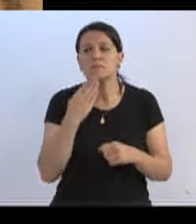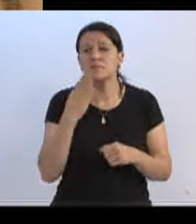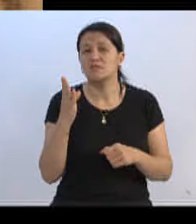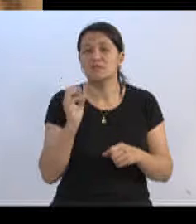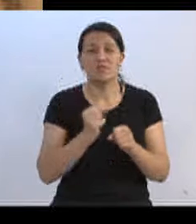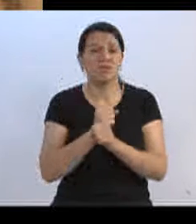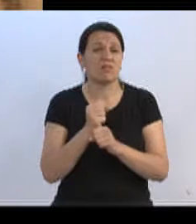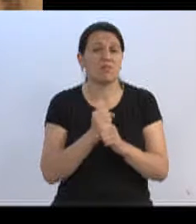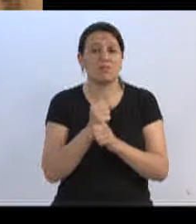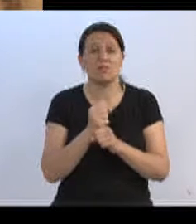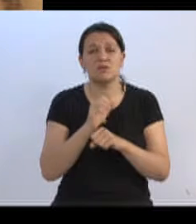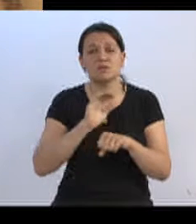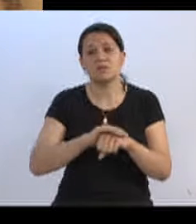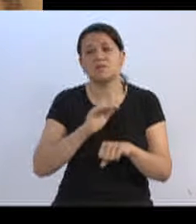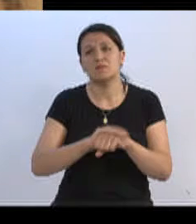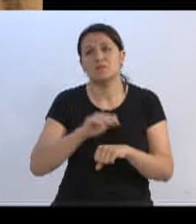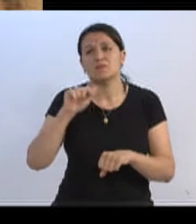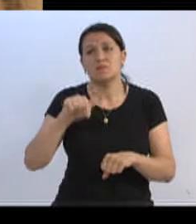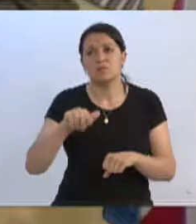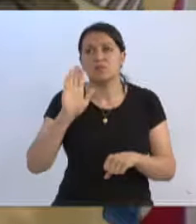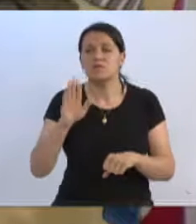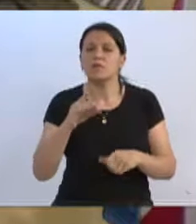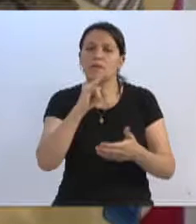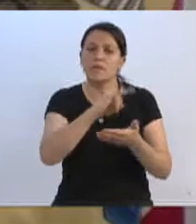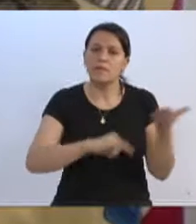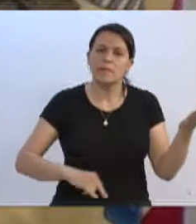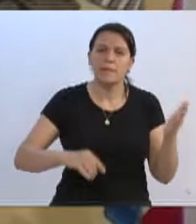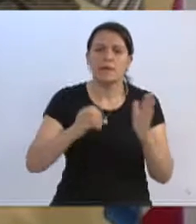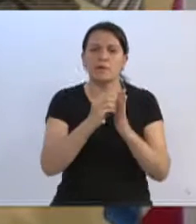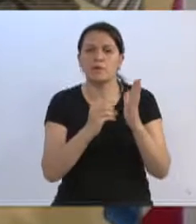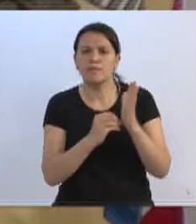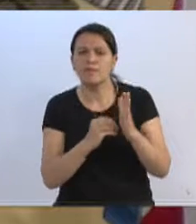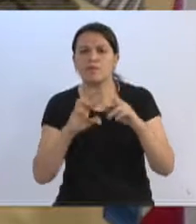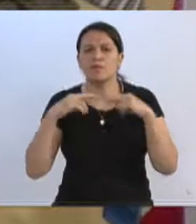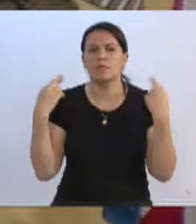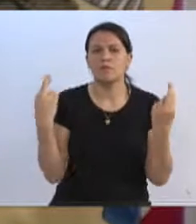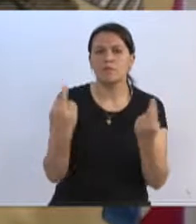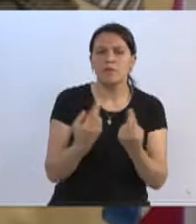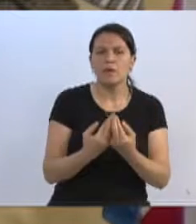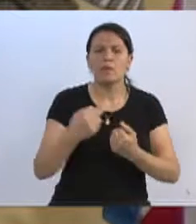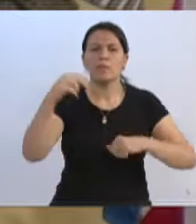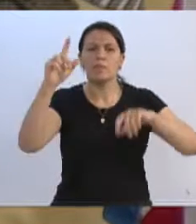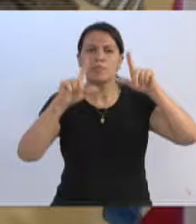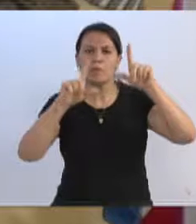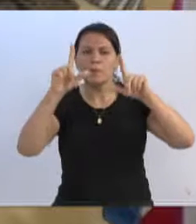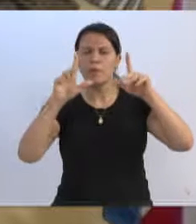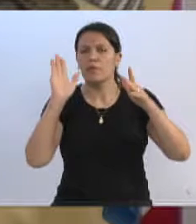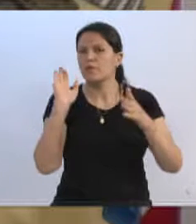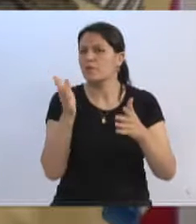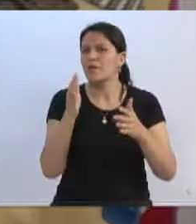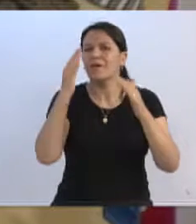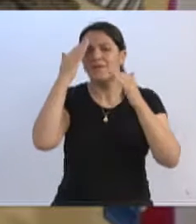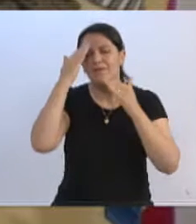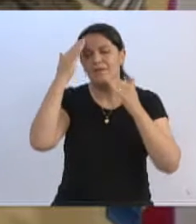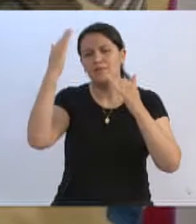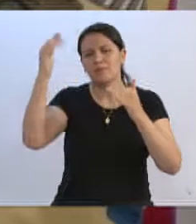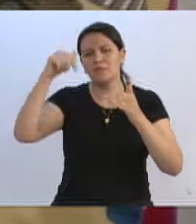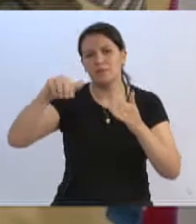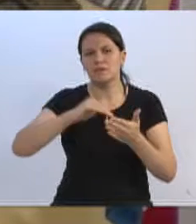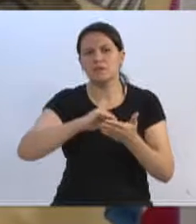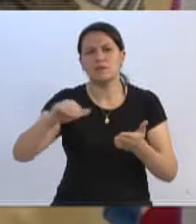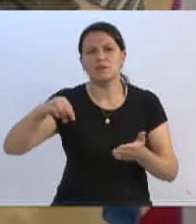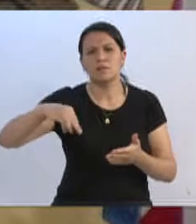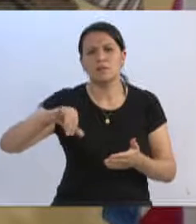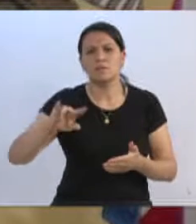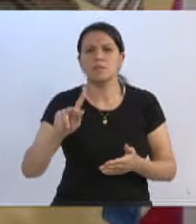anos vínhamos fazendo, inúmeras indicações, requerimentos, ofícios, reuniões, matérias com a TVL, enfim, onde desde já quero agradecer aqui ao secretário Mica,